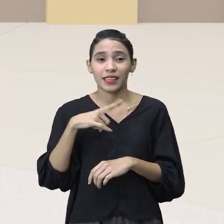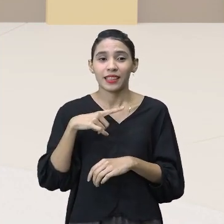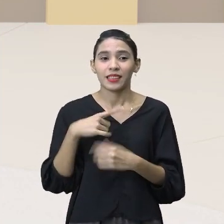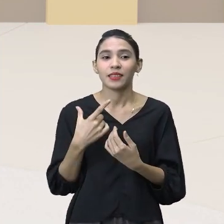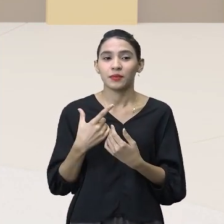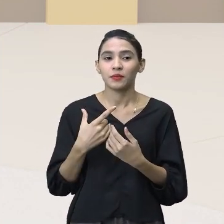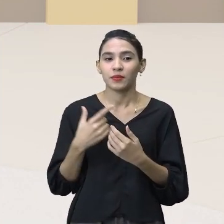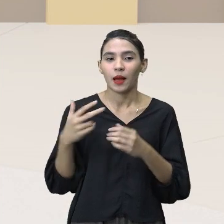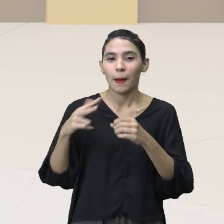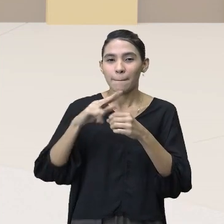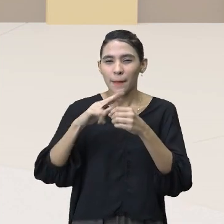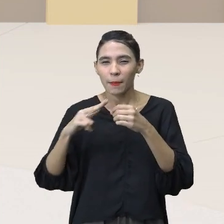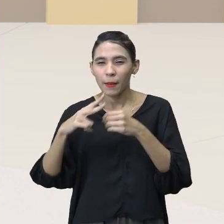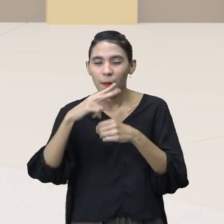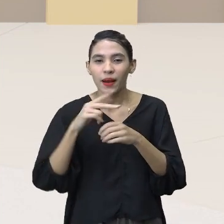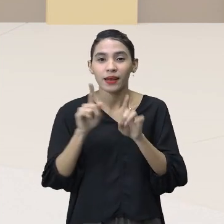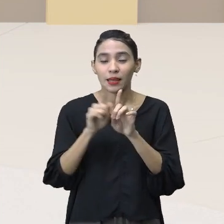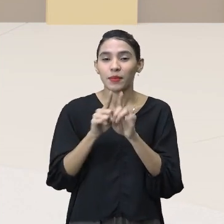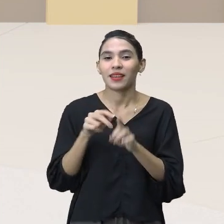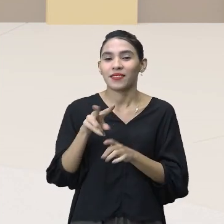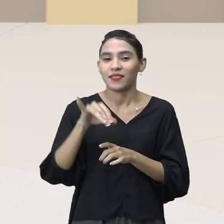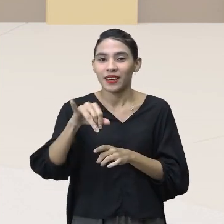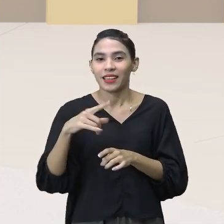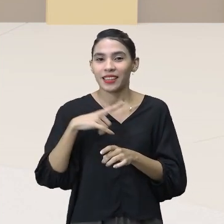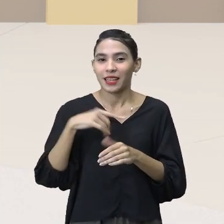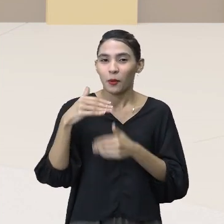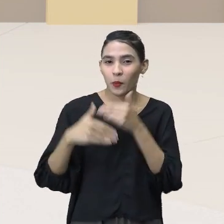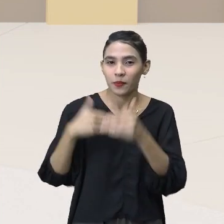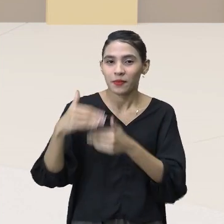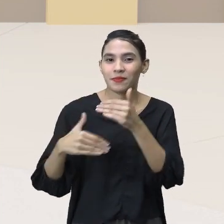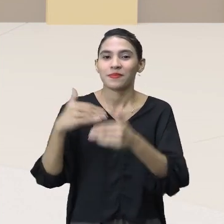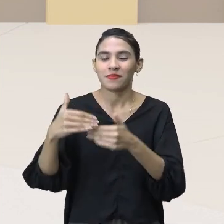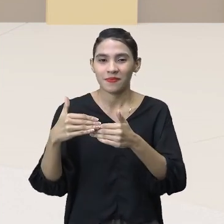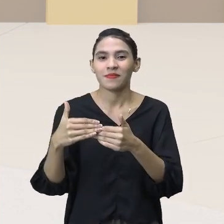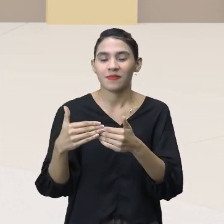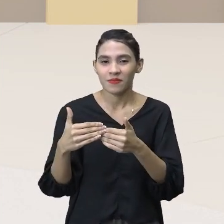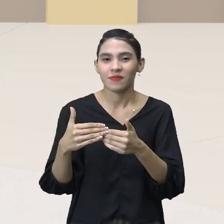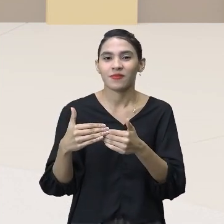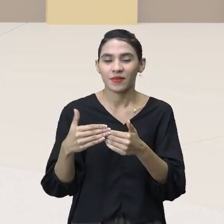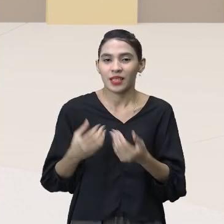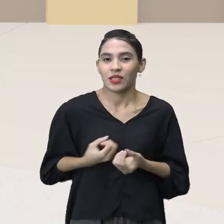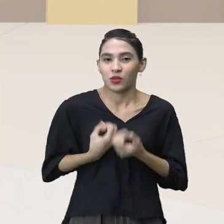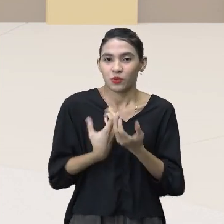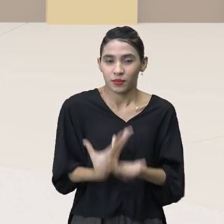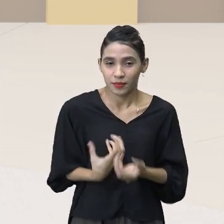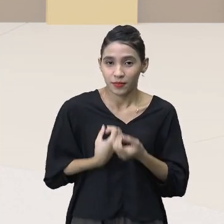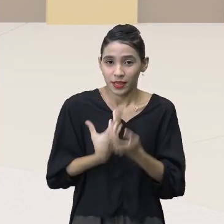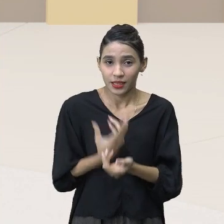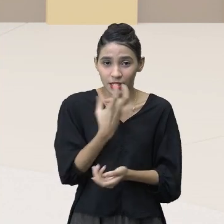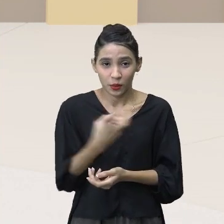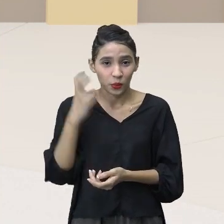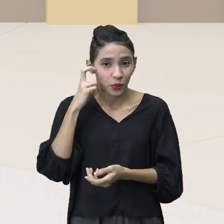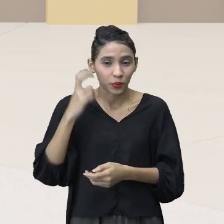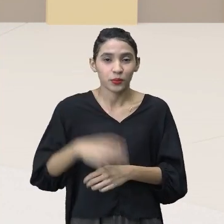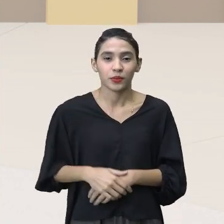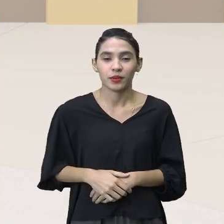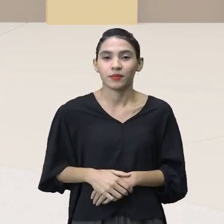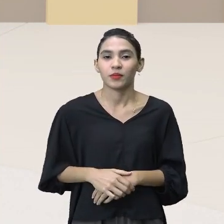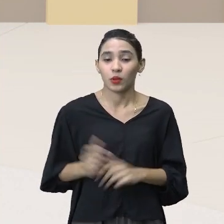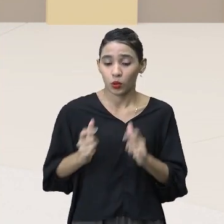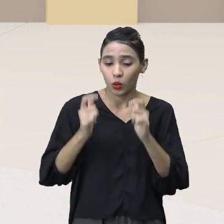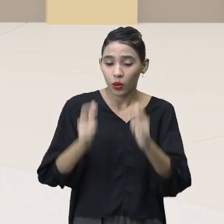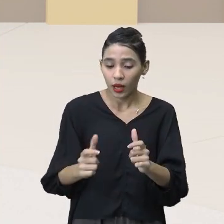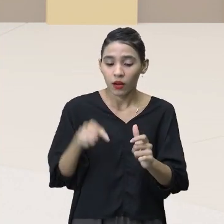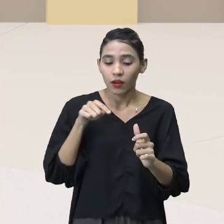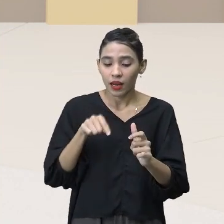processo de interculturalidade, né, o desenvolvimento dessas formas de expressar a sua cultura no lugar, que